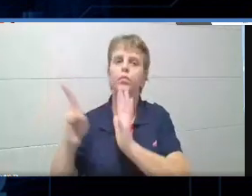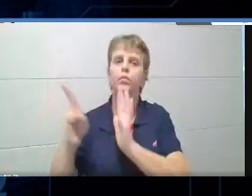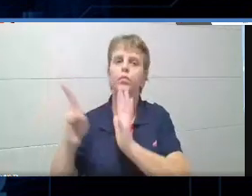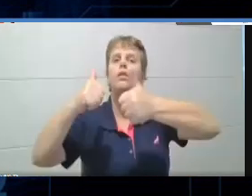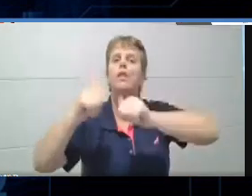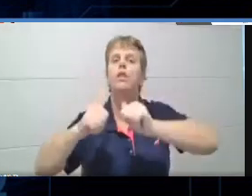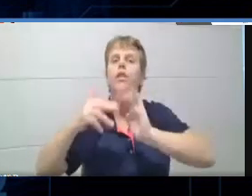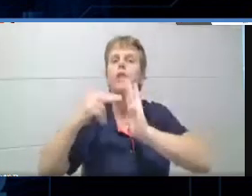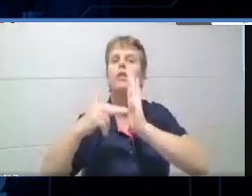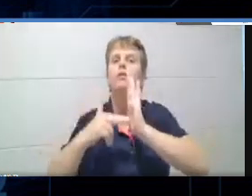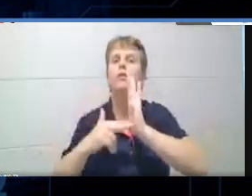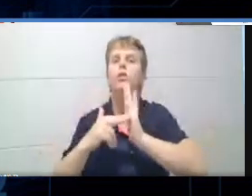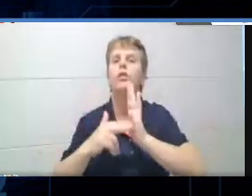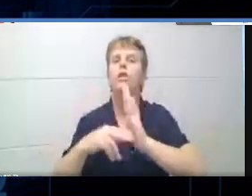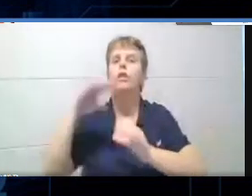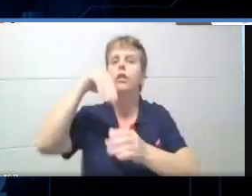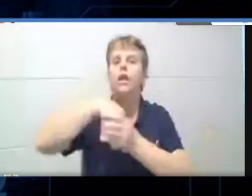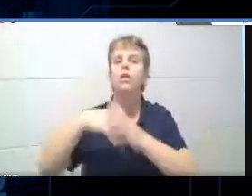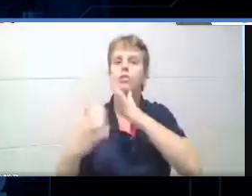gente?